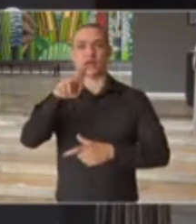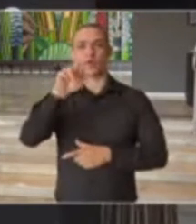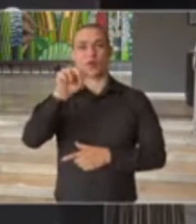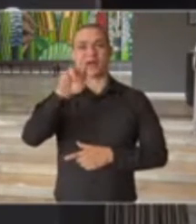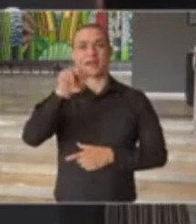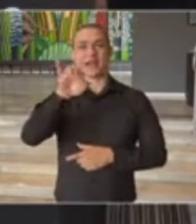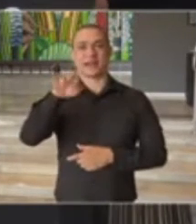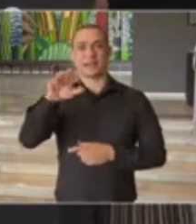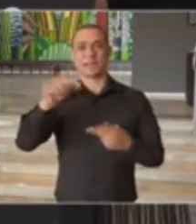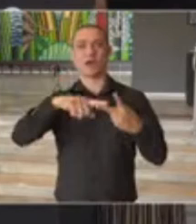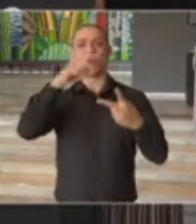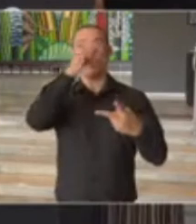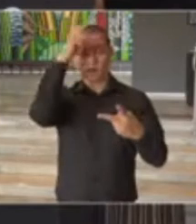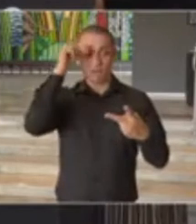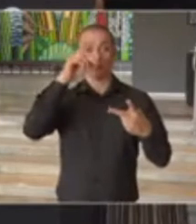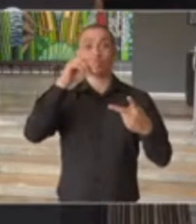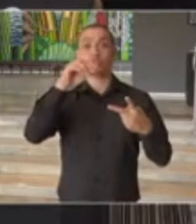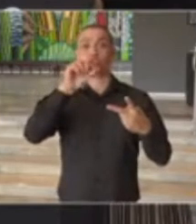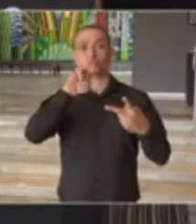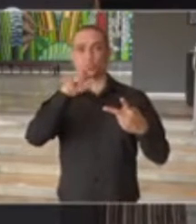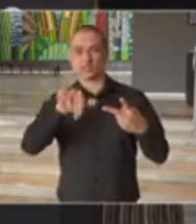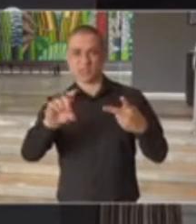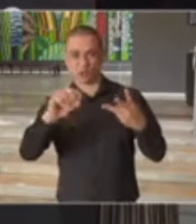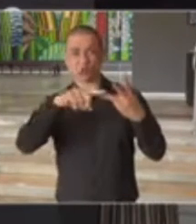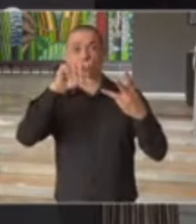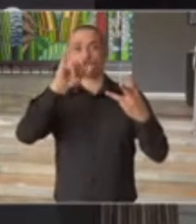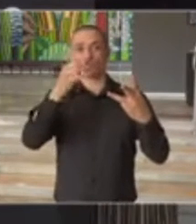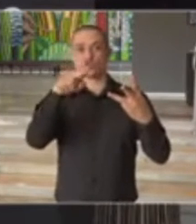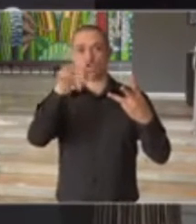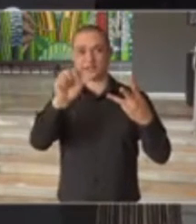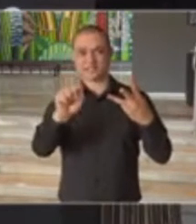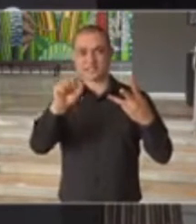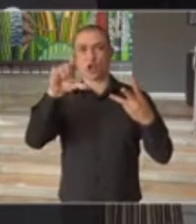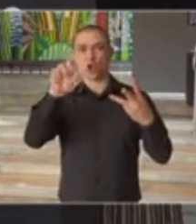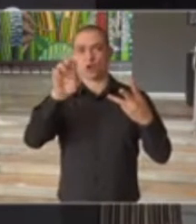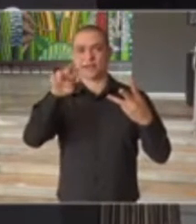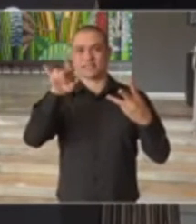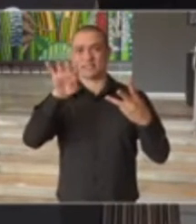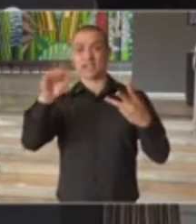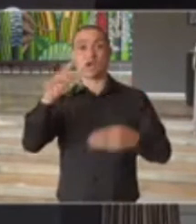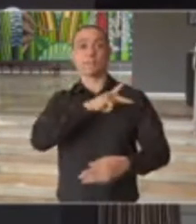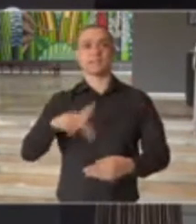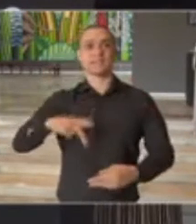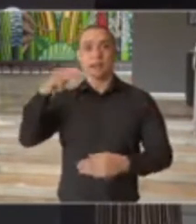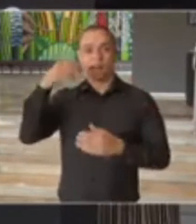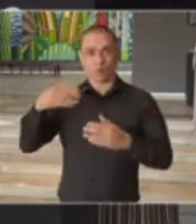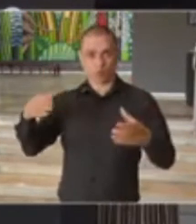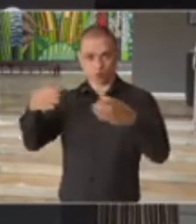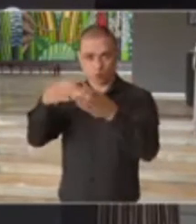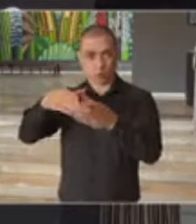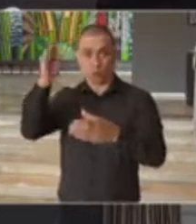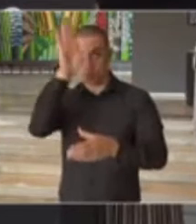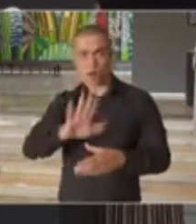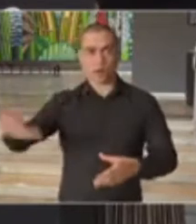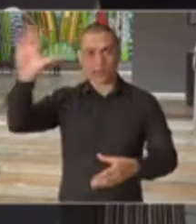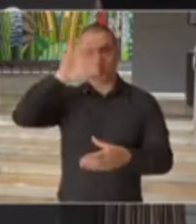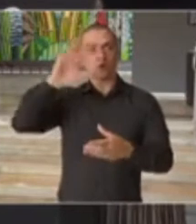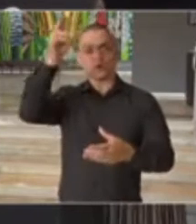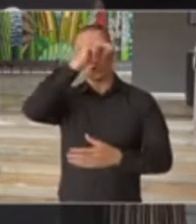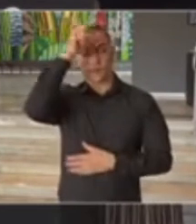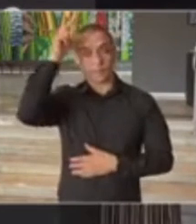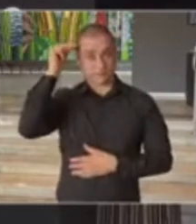de Suzano, o prefeito Jonas Donizete, que é o presidente da Frente Nacional de Prefeitos, tem dado uma colaboração muito